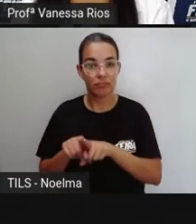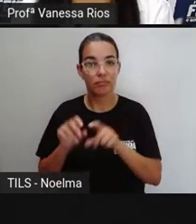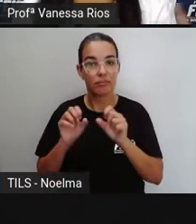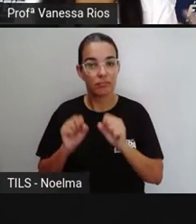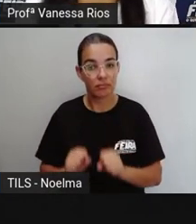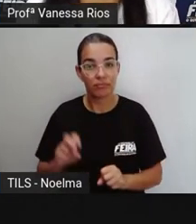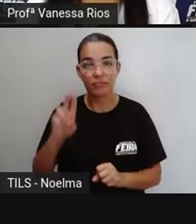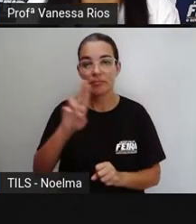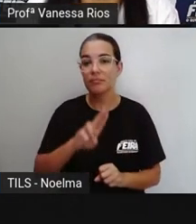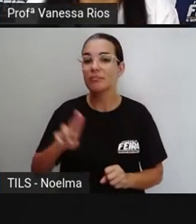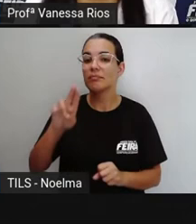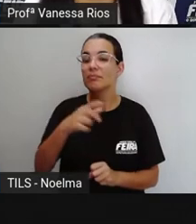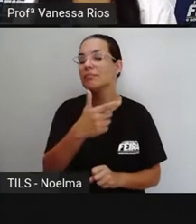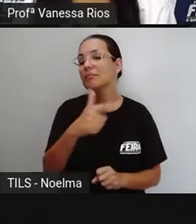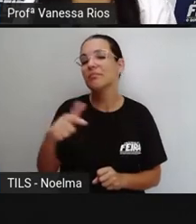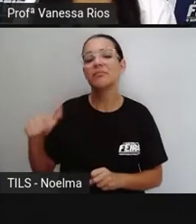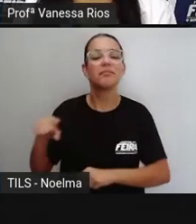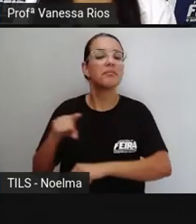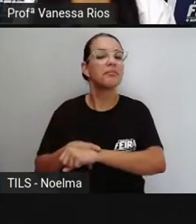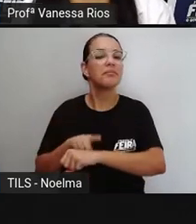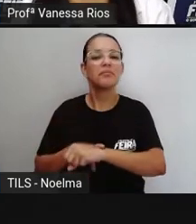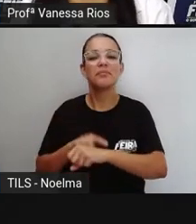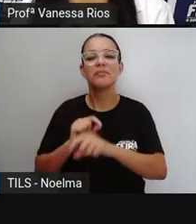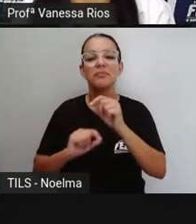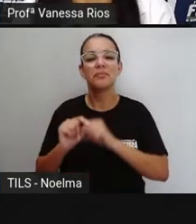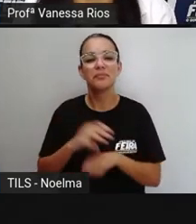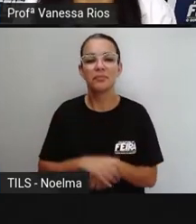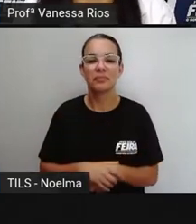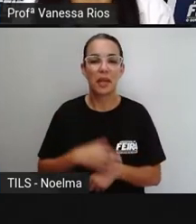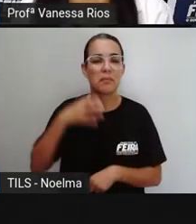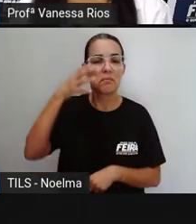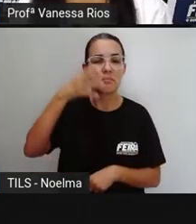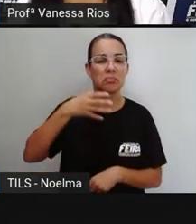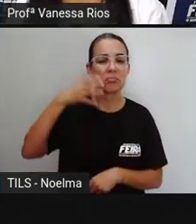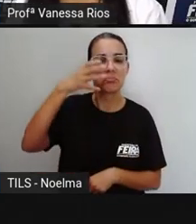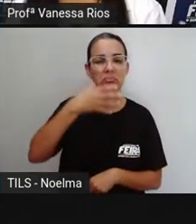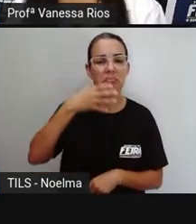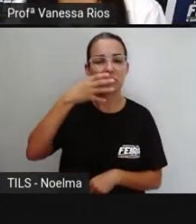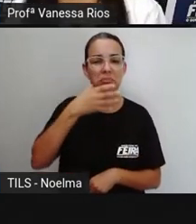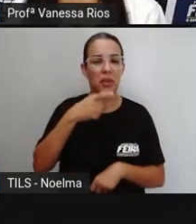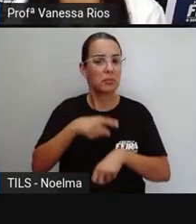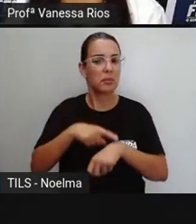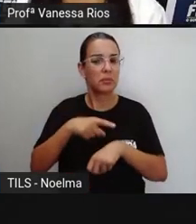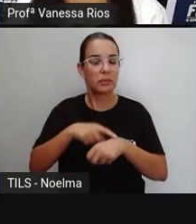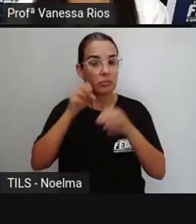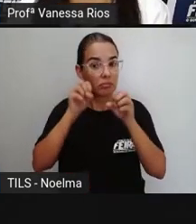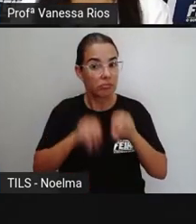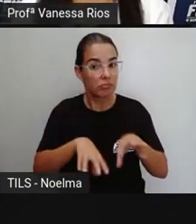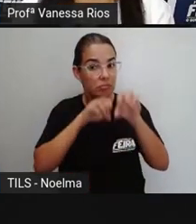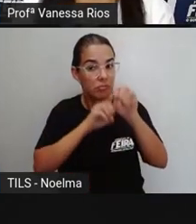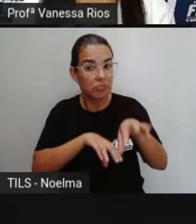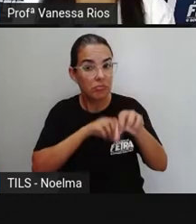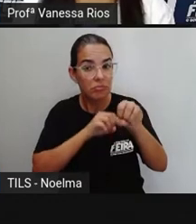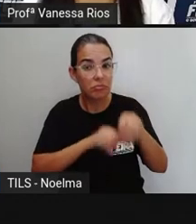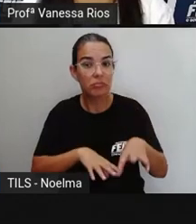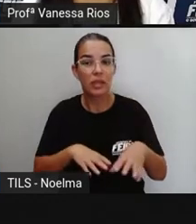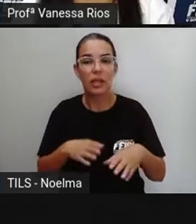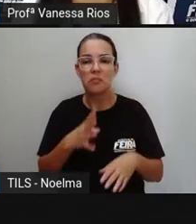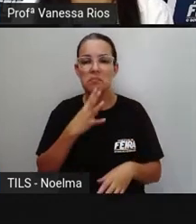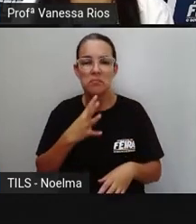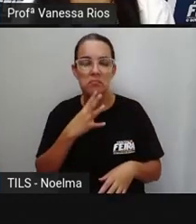para outros momentos relacionados, por exemplo, a palestras, a momentos de instrução, de promoção de